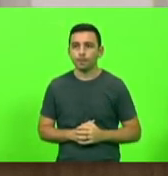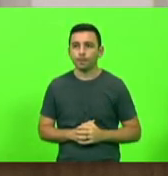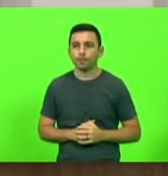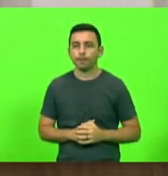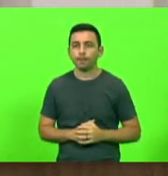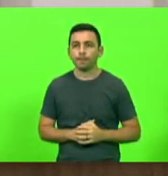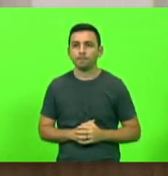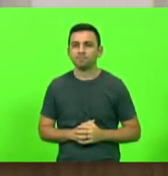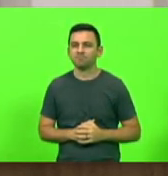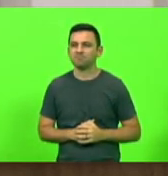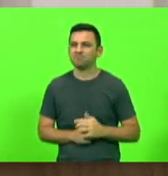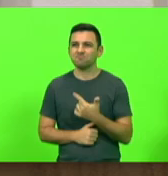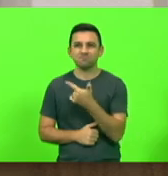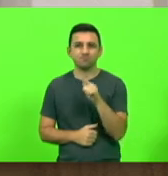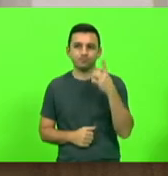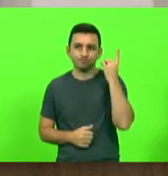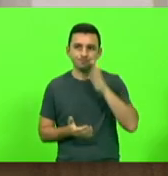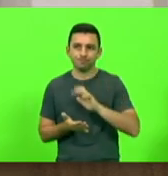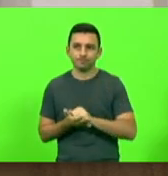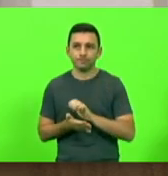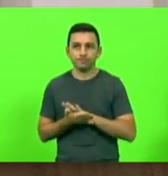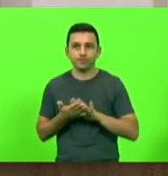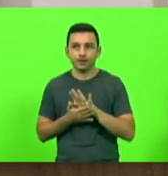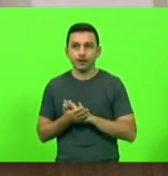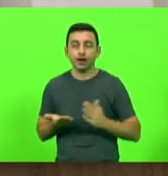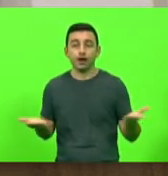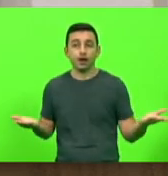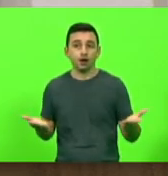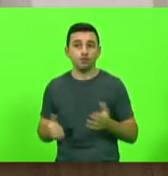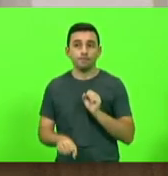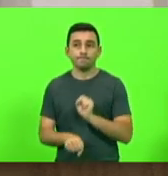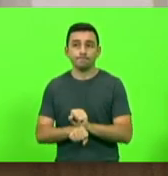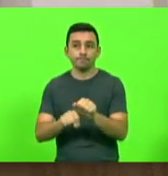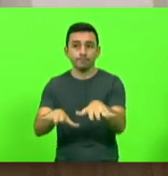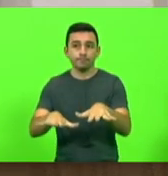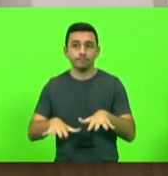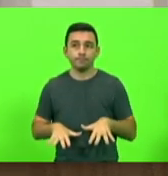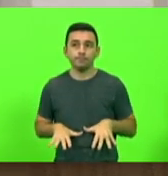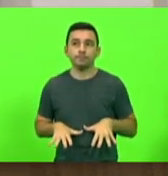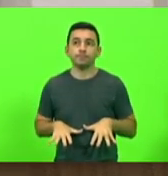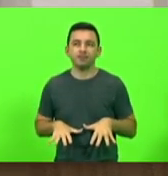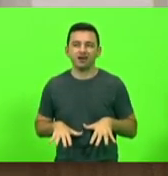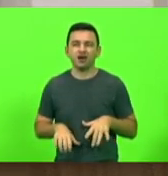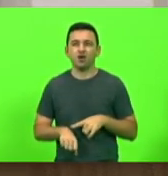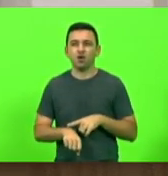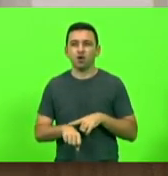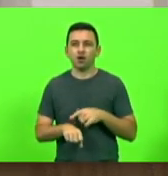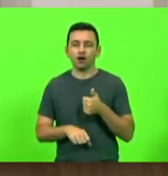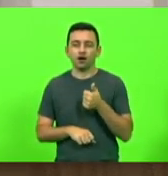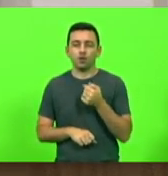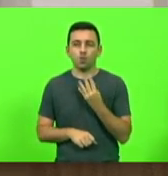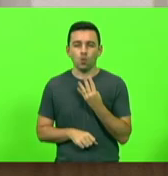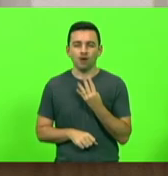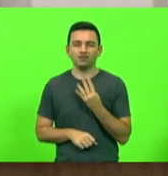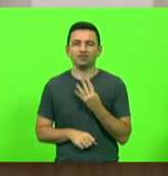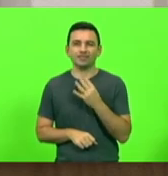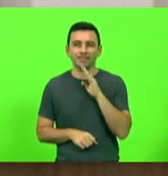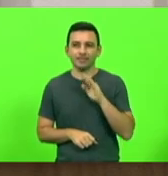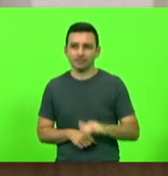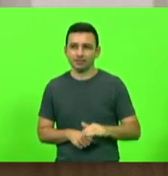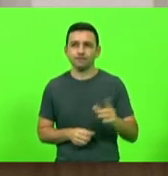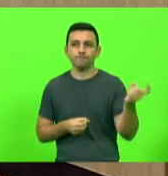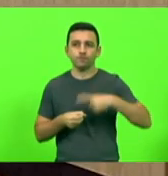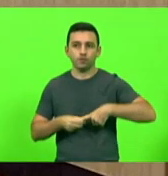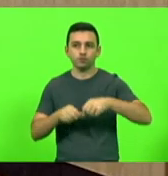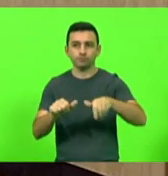Nenhum deputado inscrito, suspendo a presente sessão até as 16 horas, quando retornaremos com